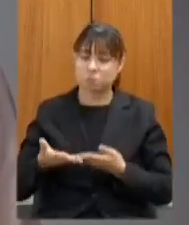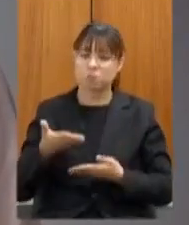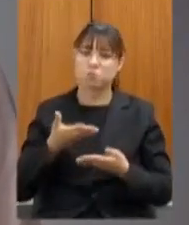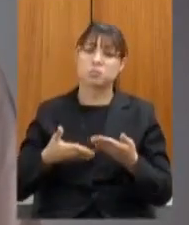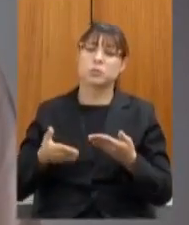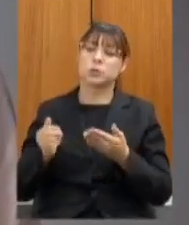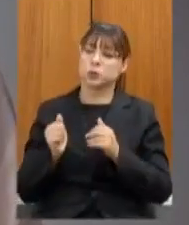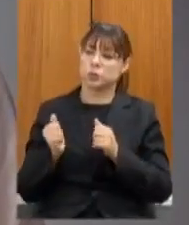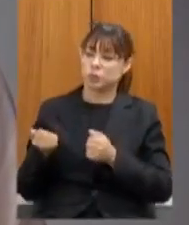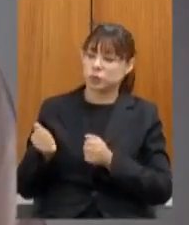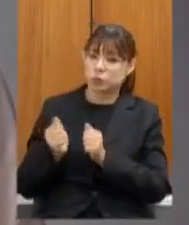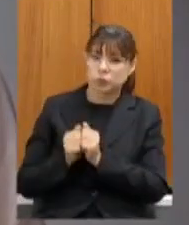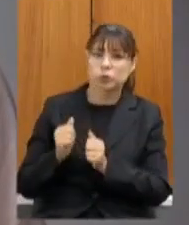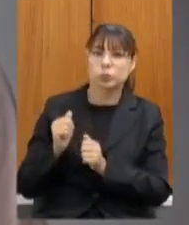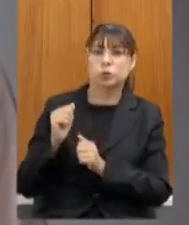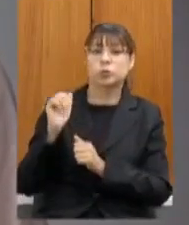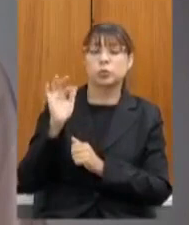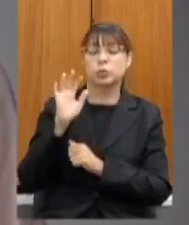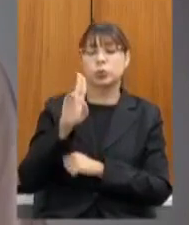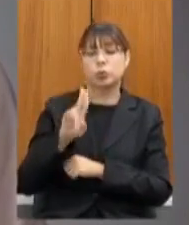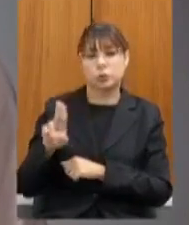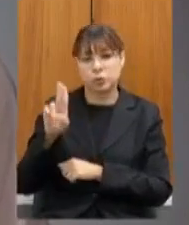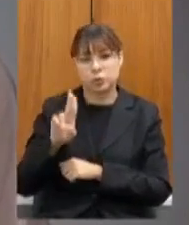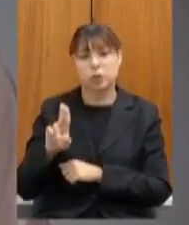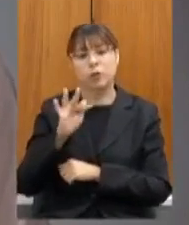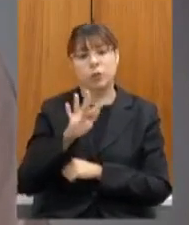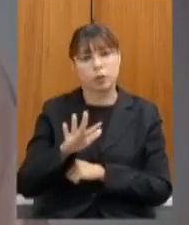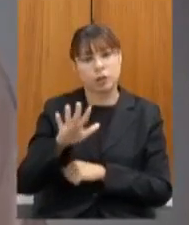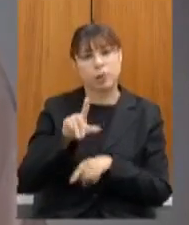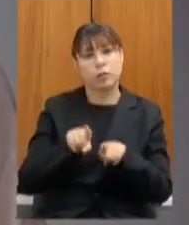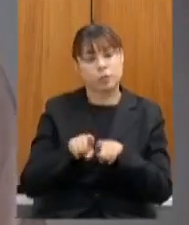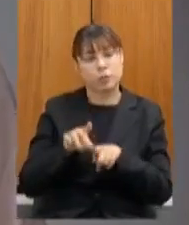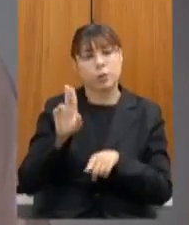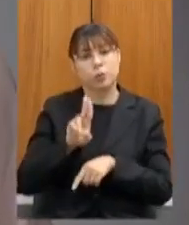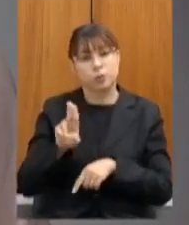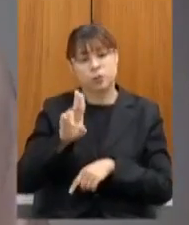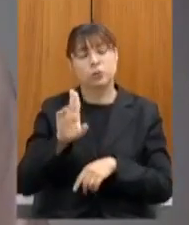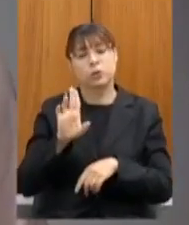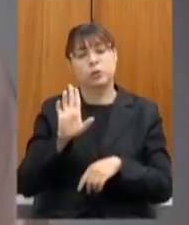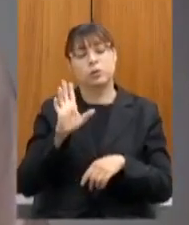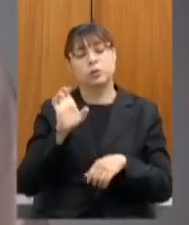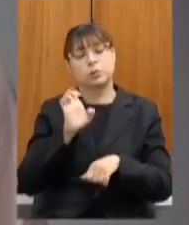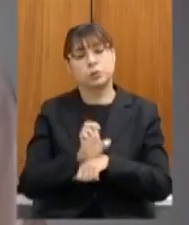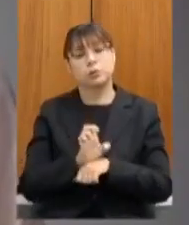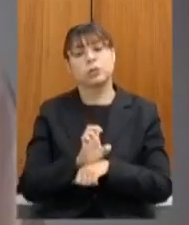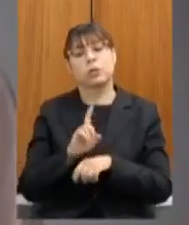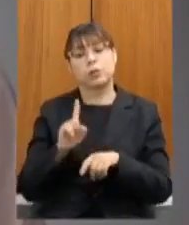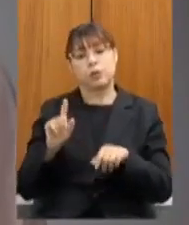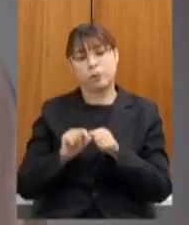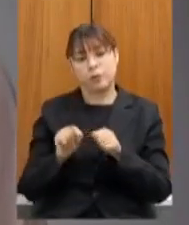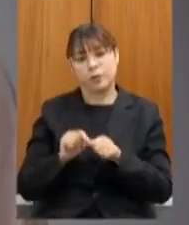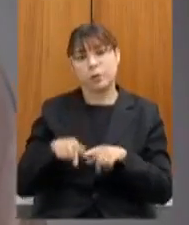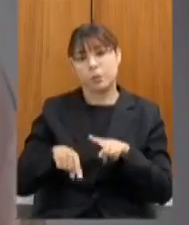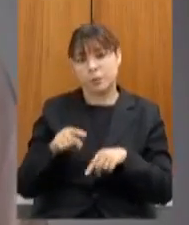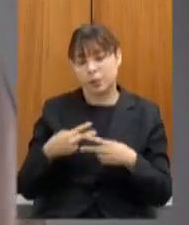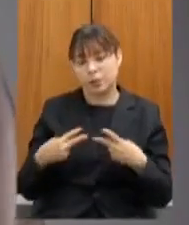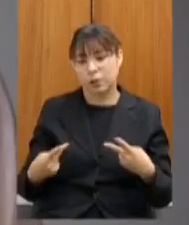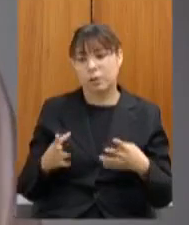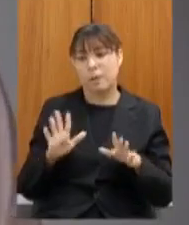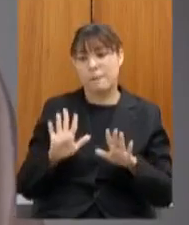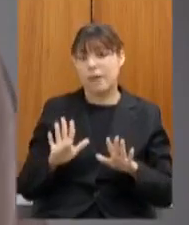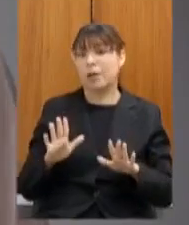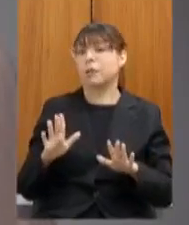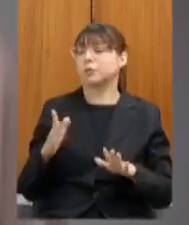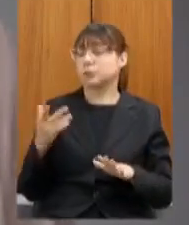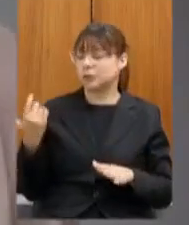as universidades tanto federais quanto estaduais na preparação do material mas que nunca é demais e na verdade